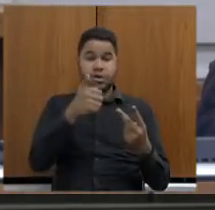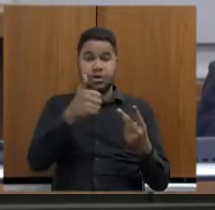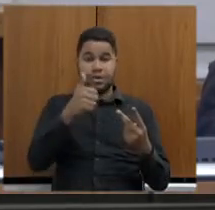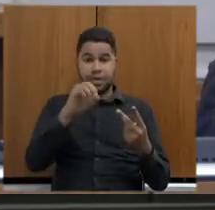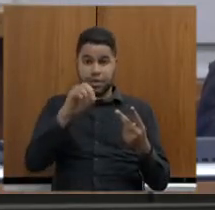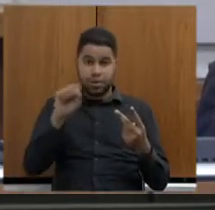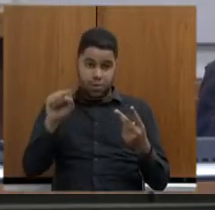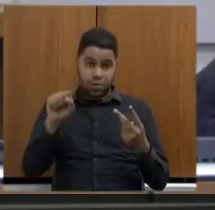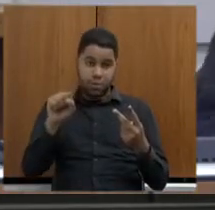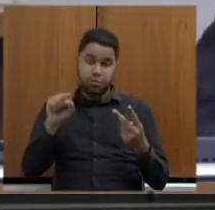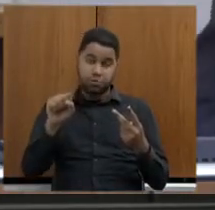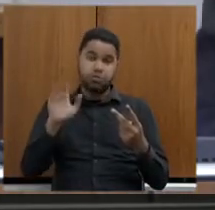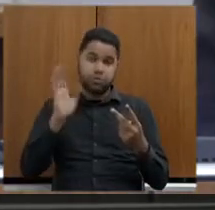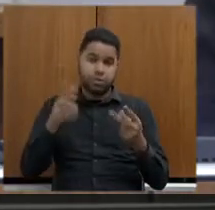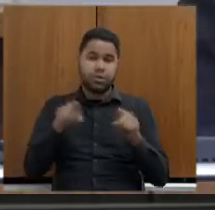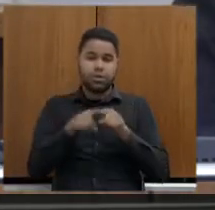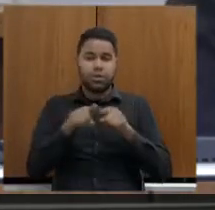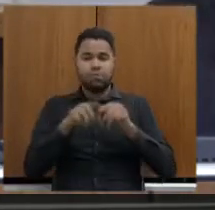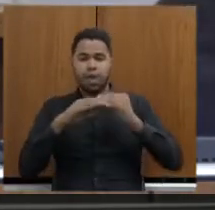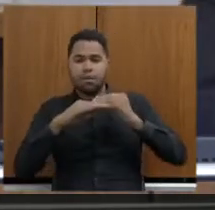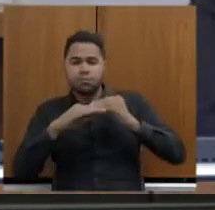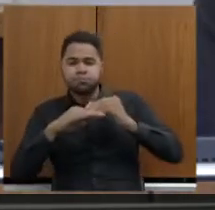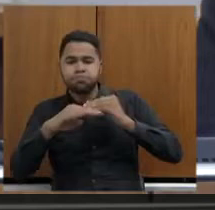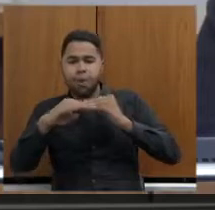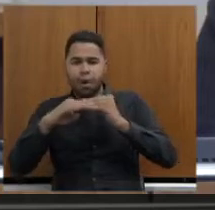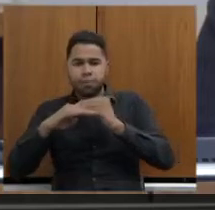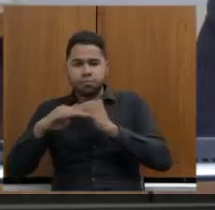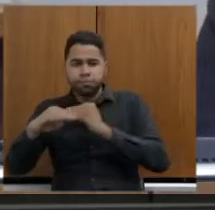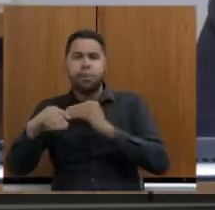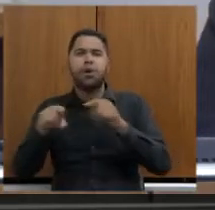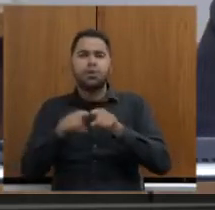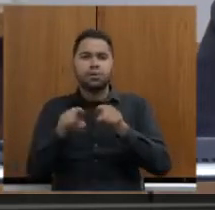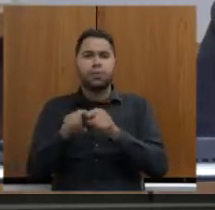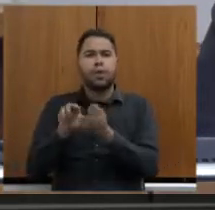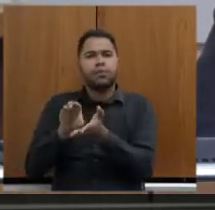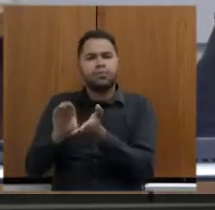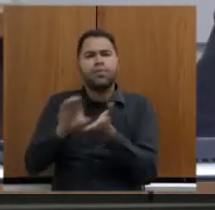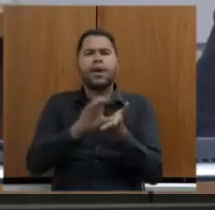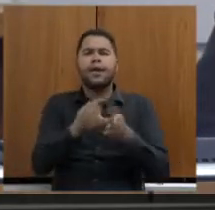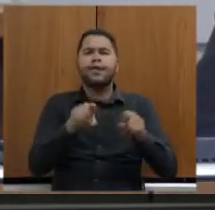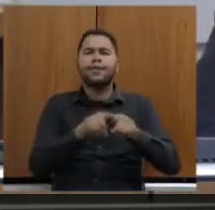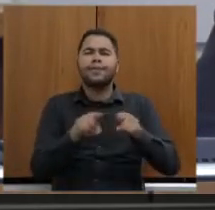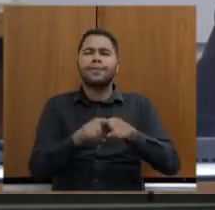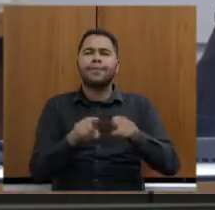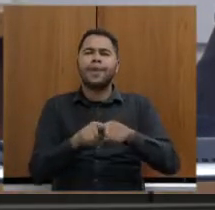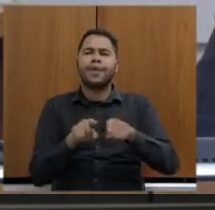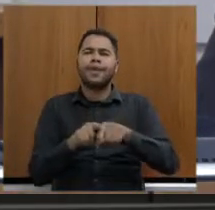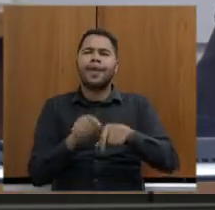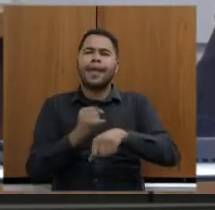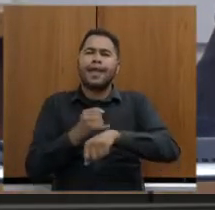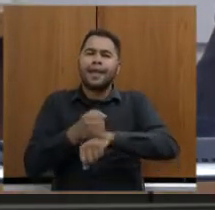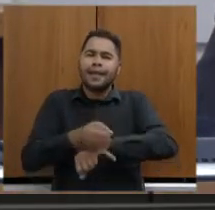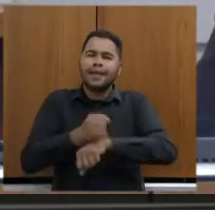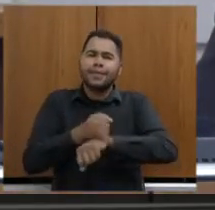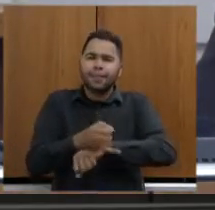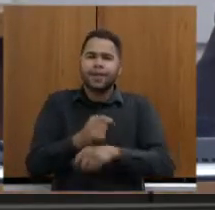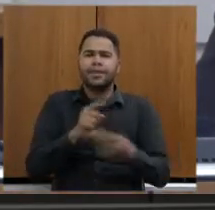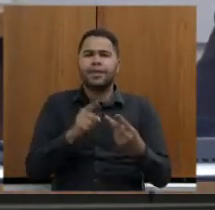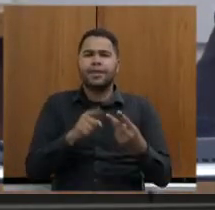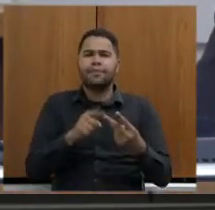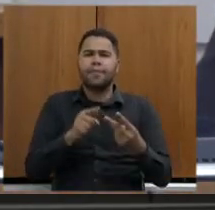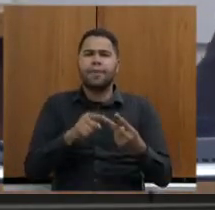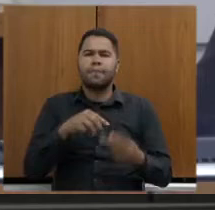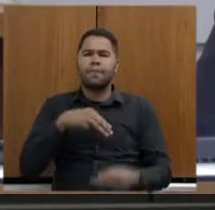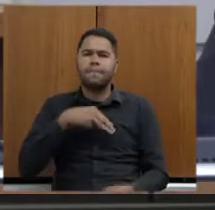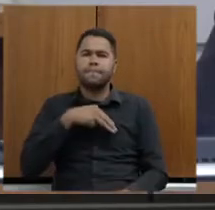também já estão recebendo investimento ali em Ipanema, Manho Mirim, beneficiando toda aquela região, também